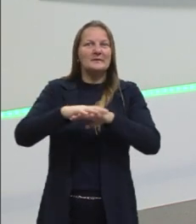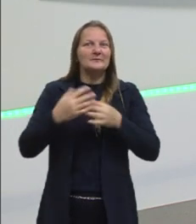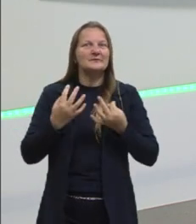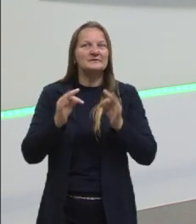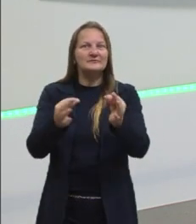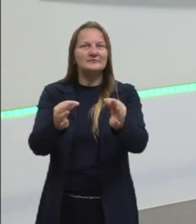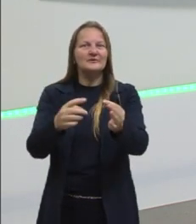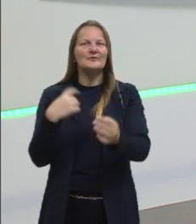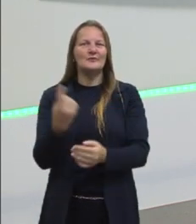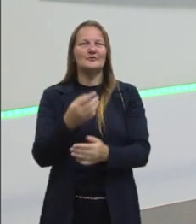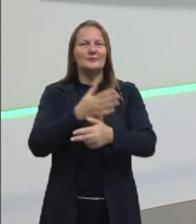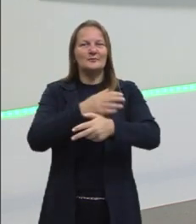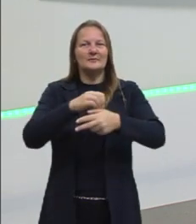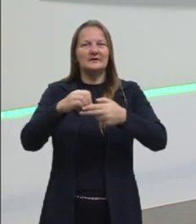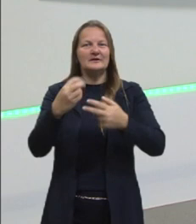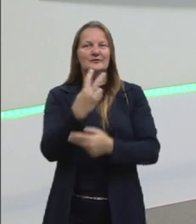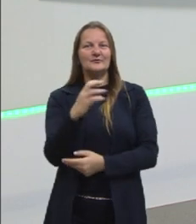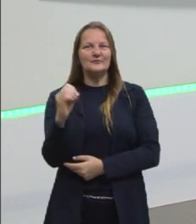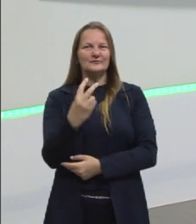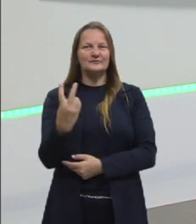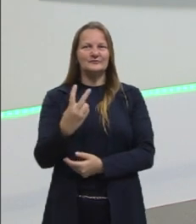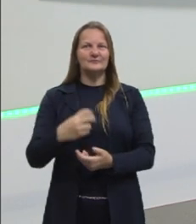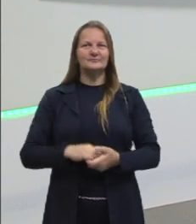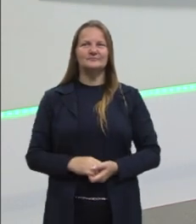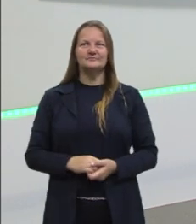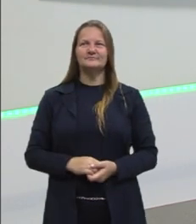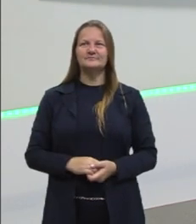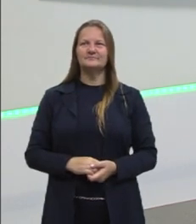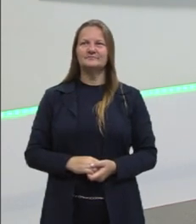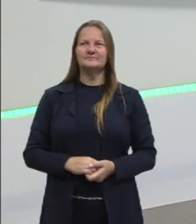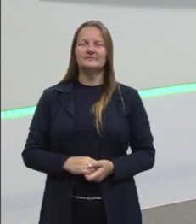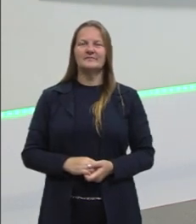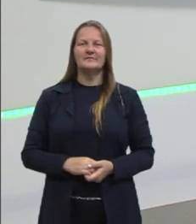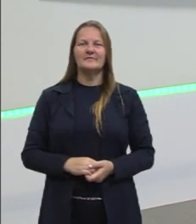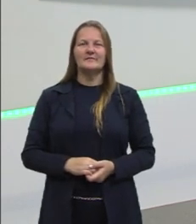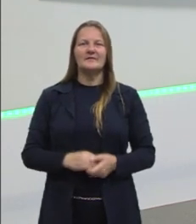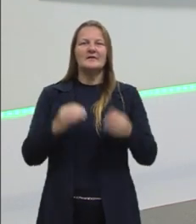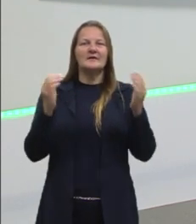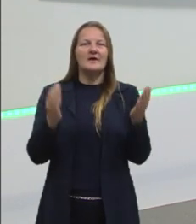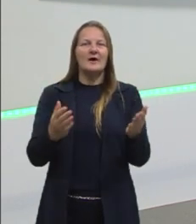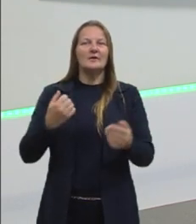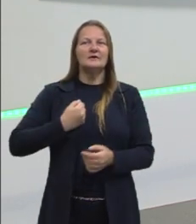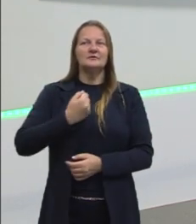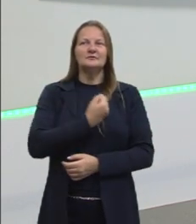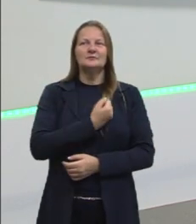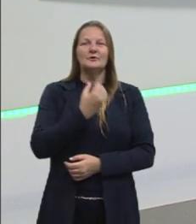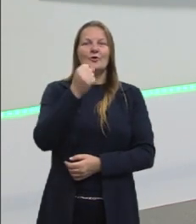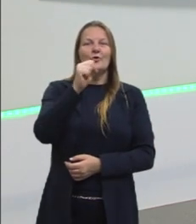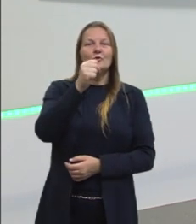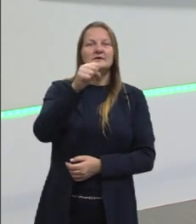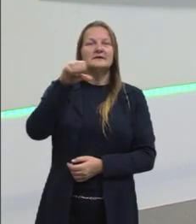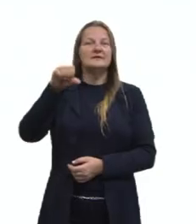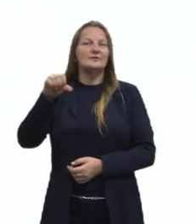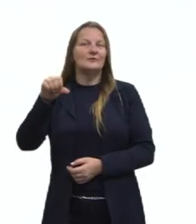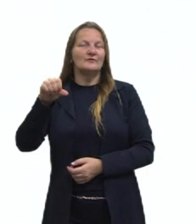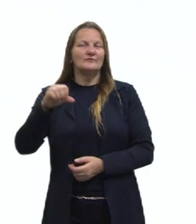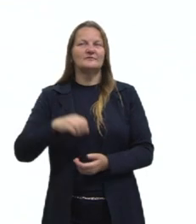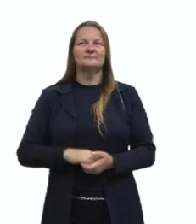do nosso Pré-Enem 2022. Agora nós vamos para a nossa aula de número 89.